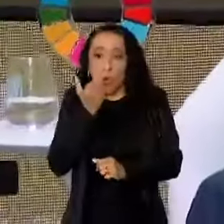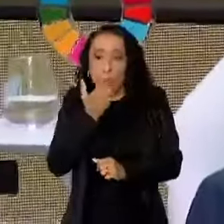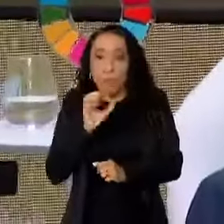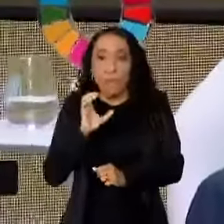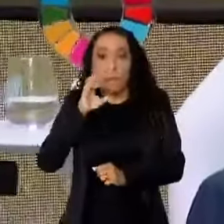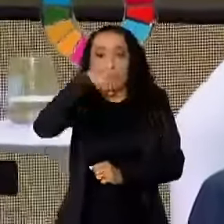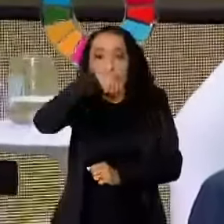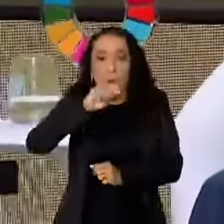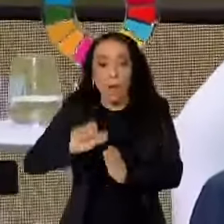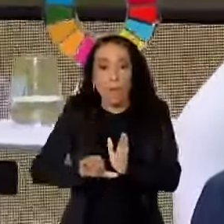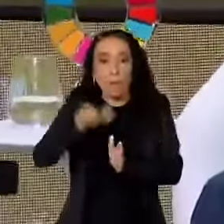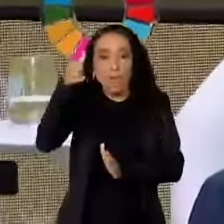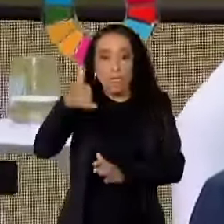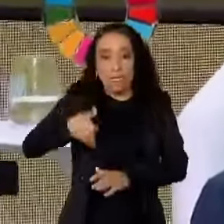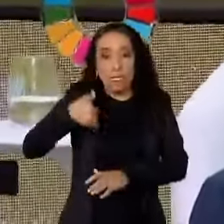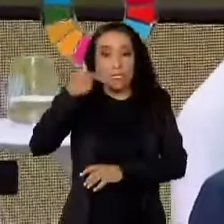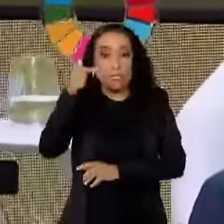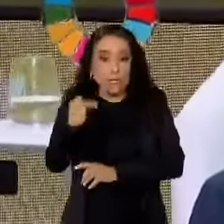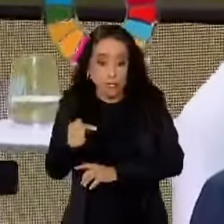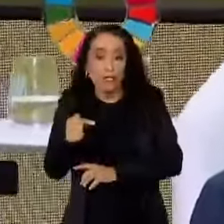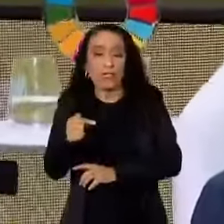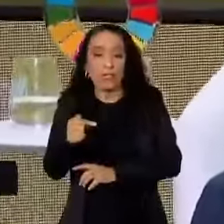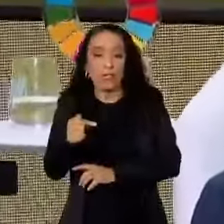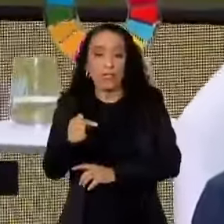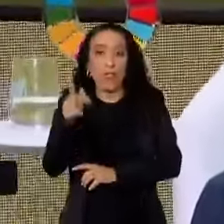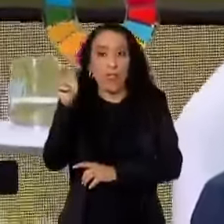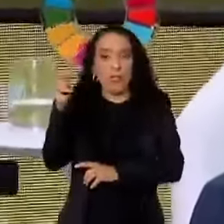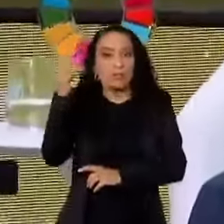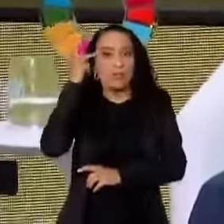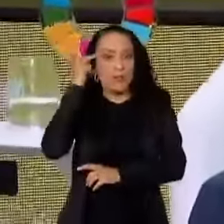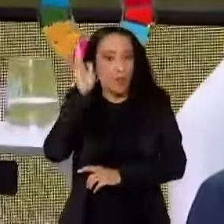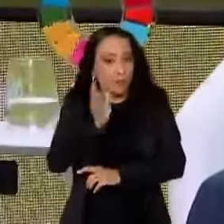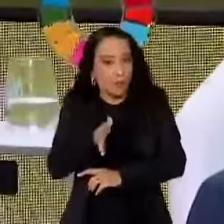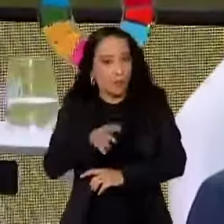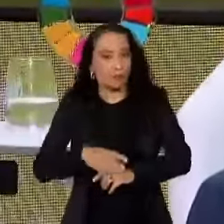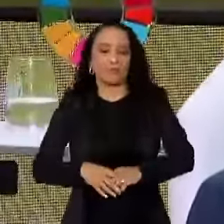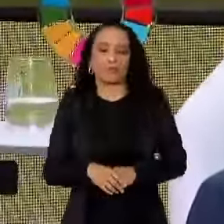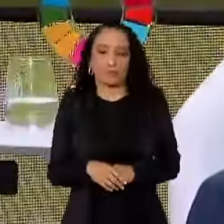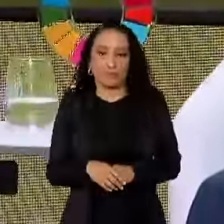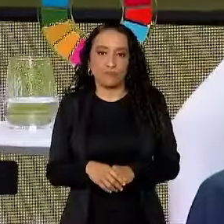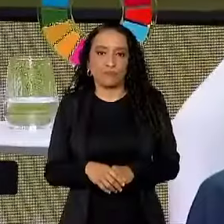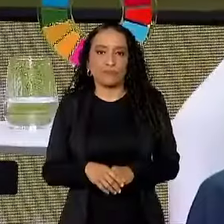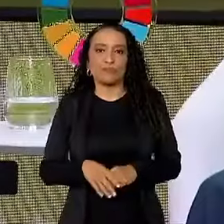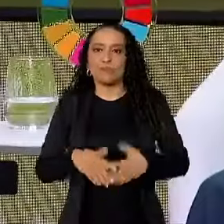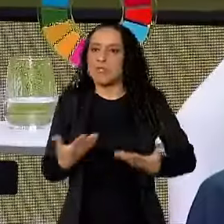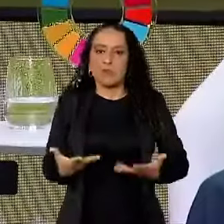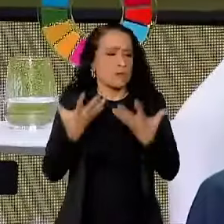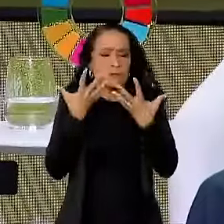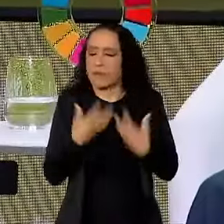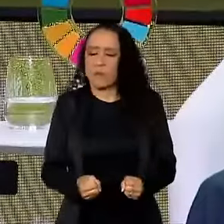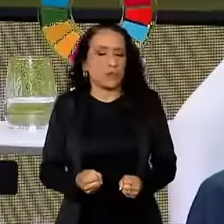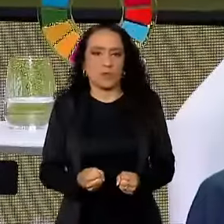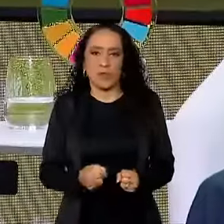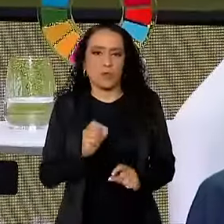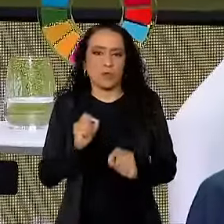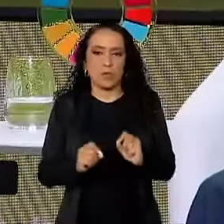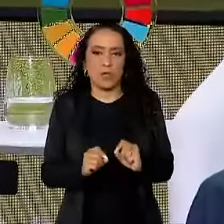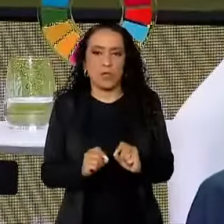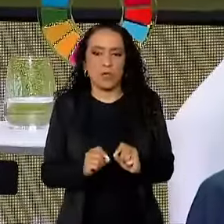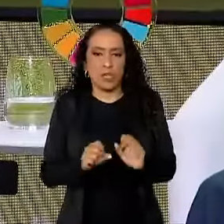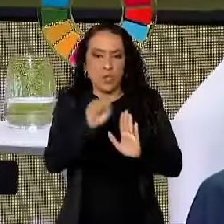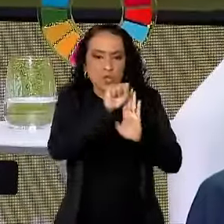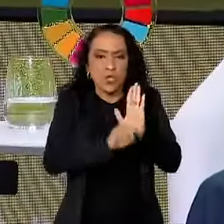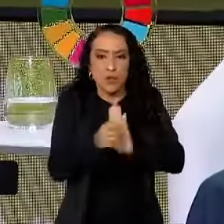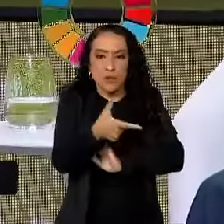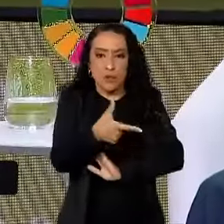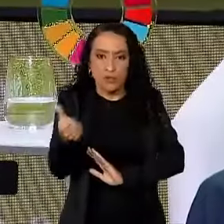vez, com 7 anos de idade, já em São Paulo. E é inadmissível que no século